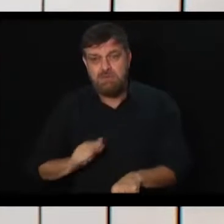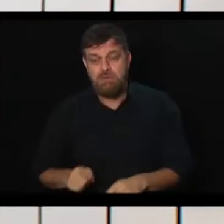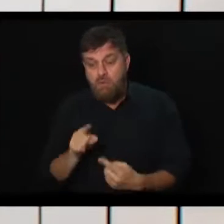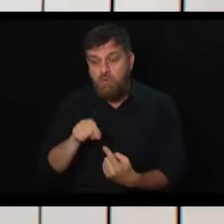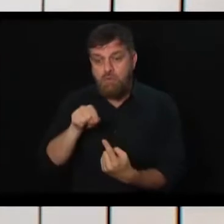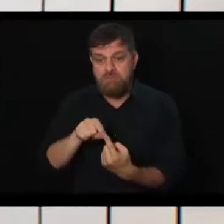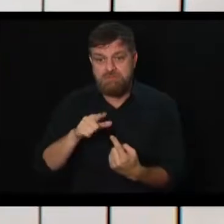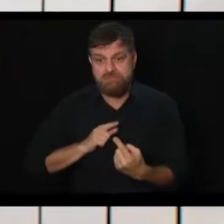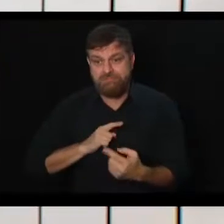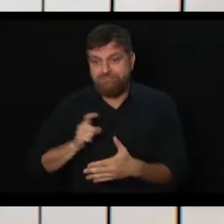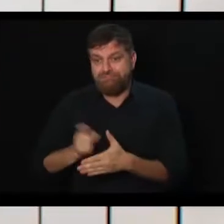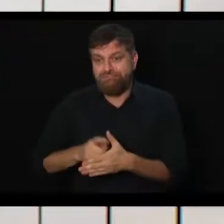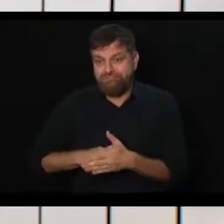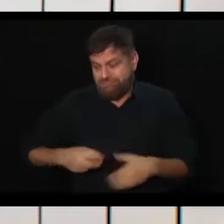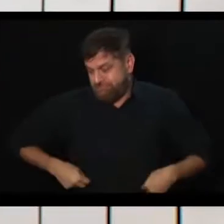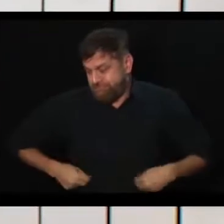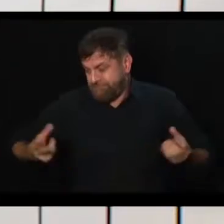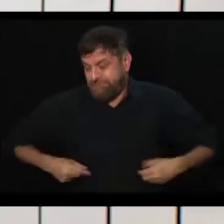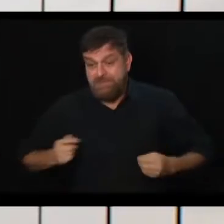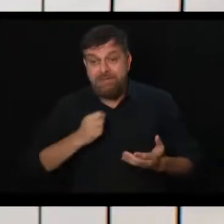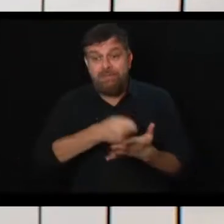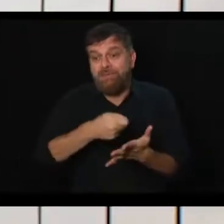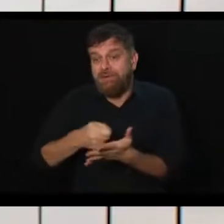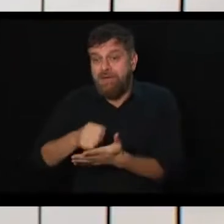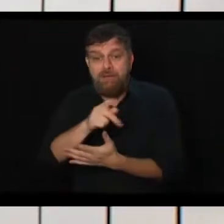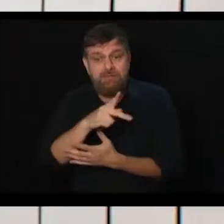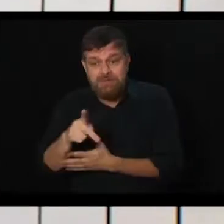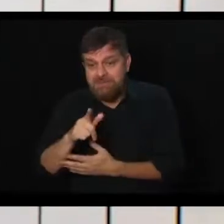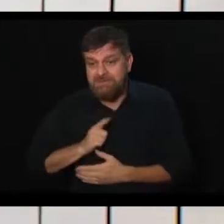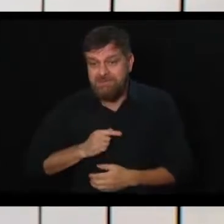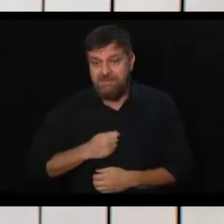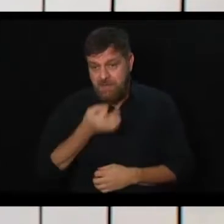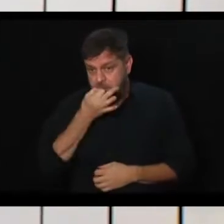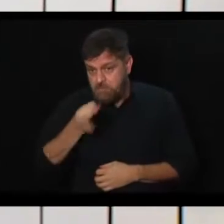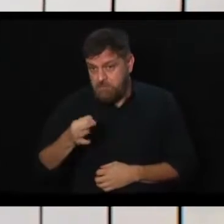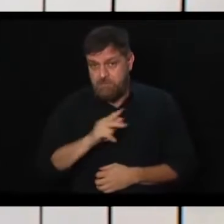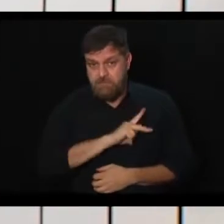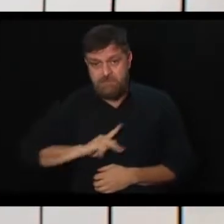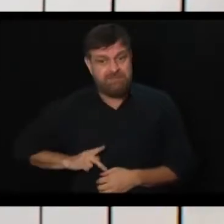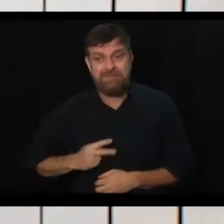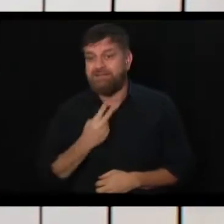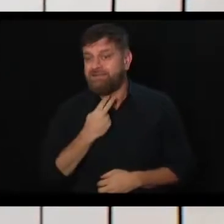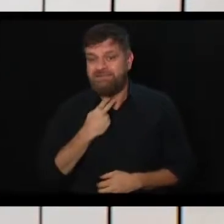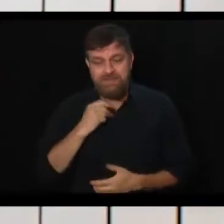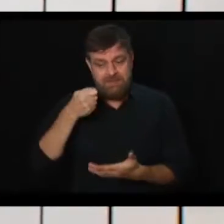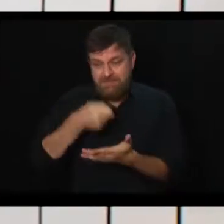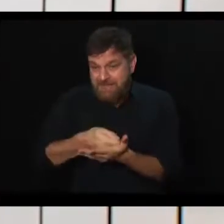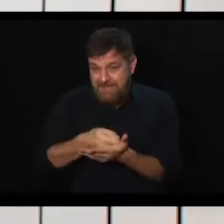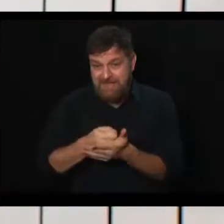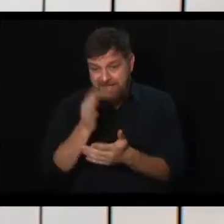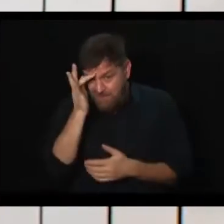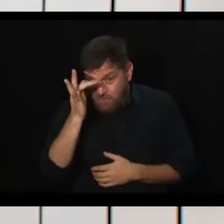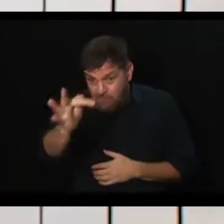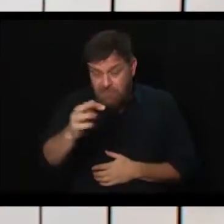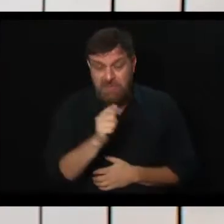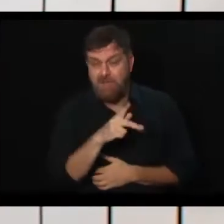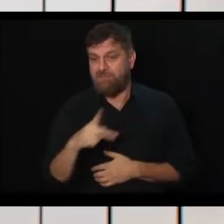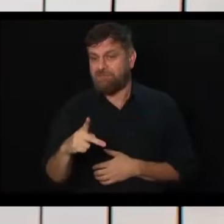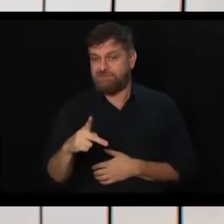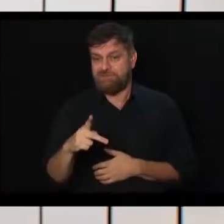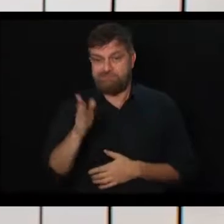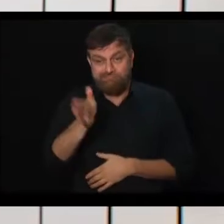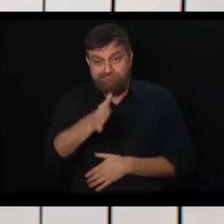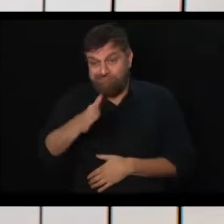um déficit bilionário que, segundo o governo, deixaria a Previdência inviável no futuro. Quais os